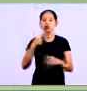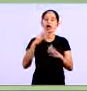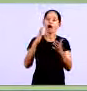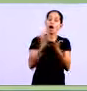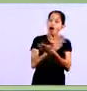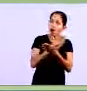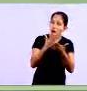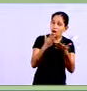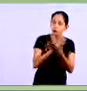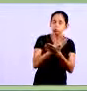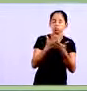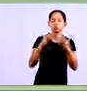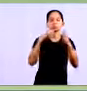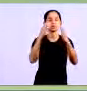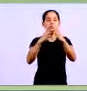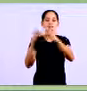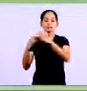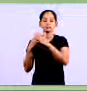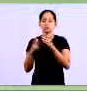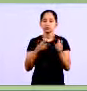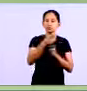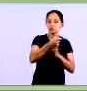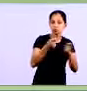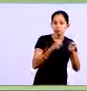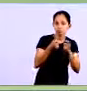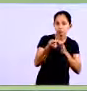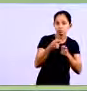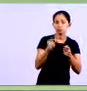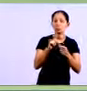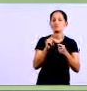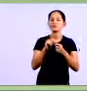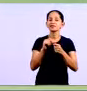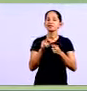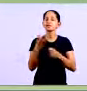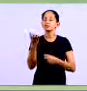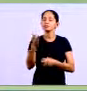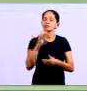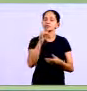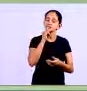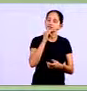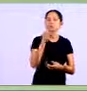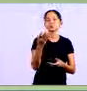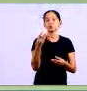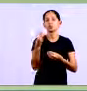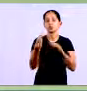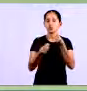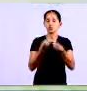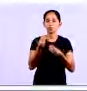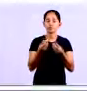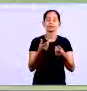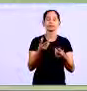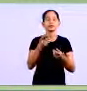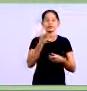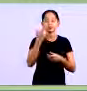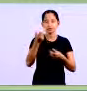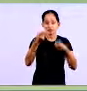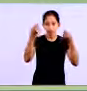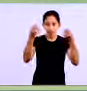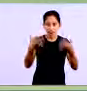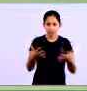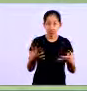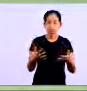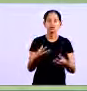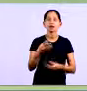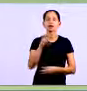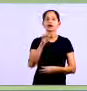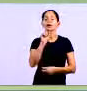recolher a referida contribuição de forma não cumulativa para quem recolhe de forma não cumulativa como eu falei para vocês a questão do im